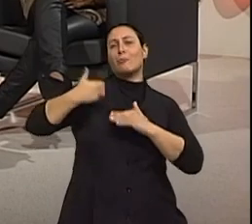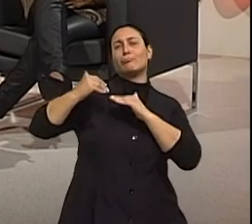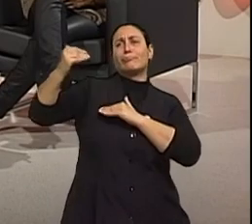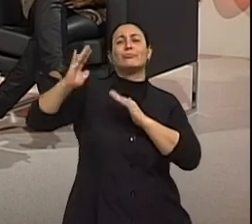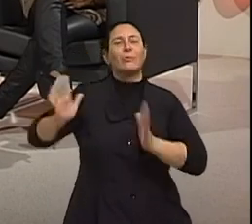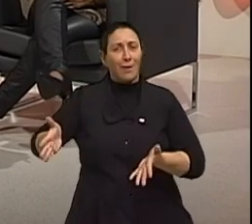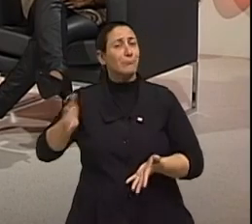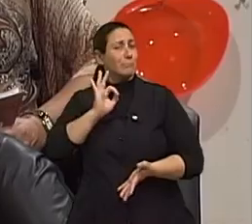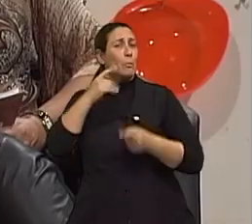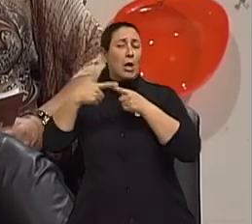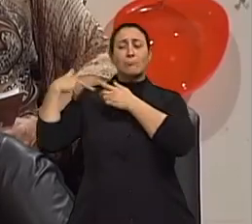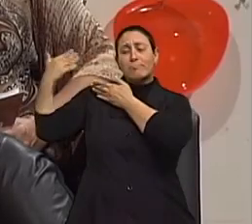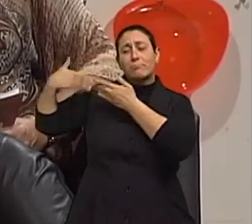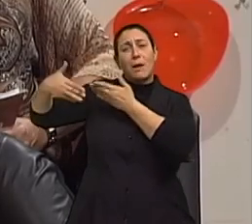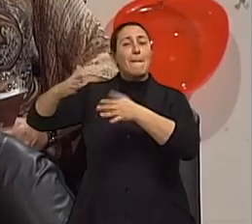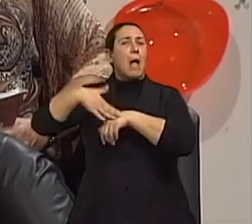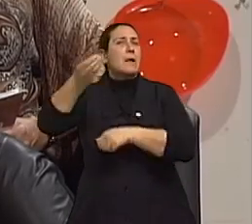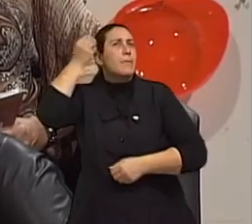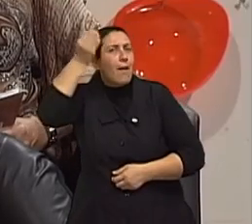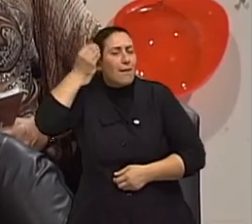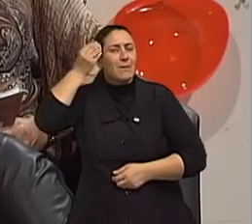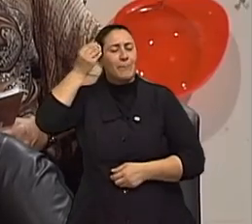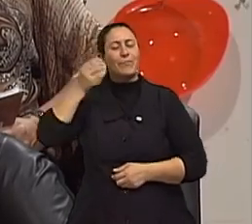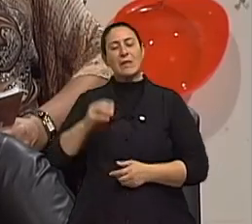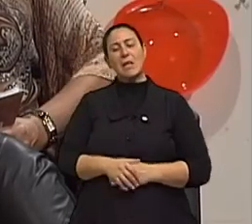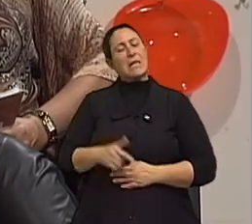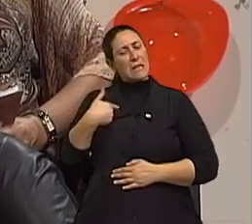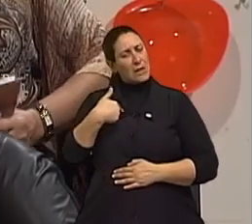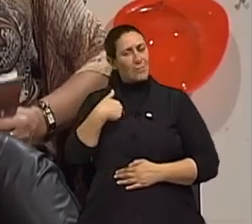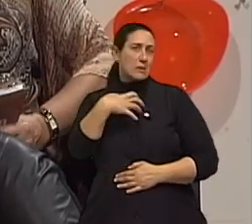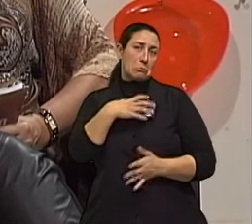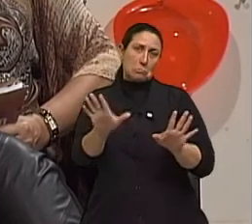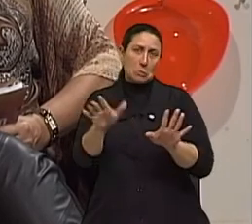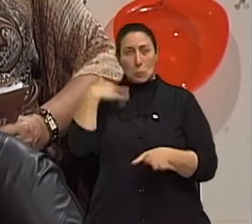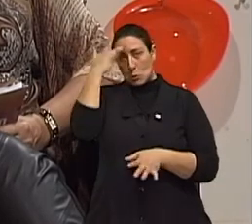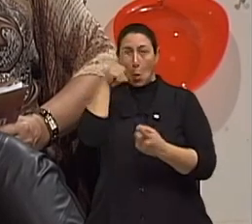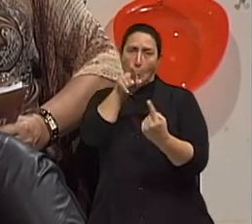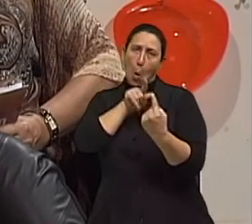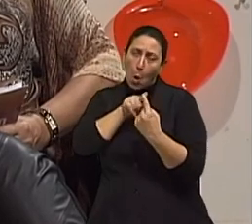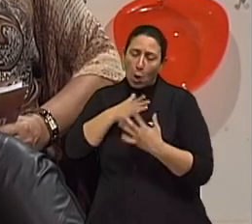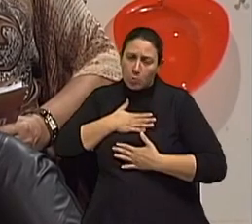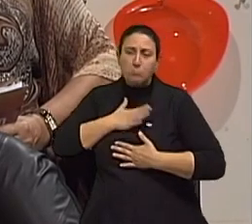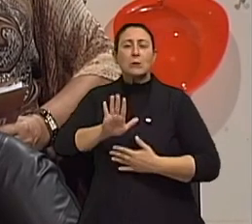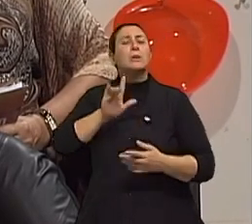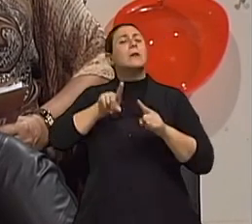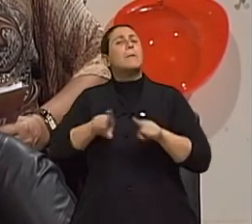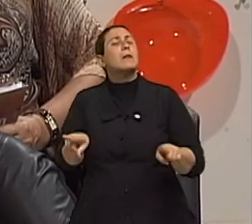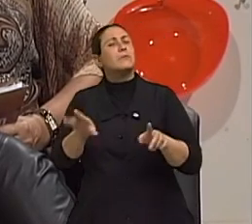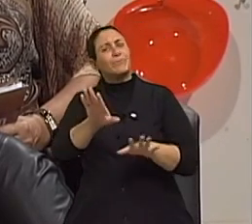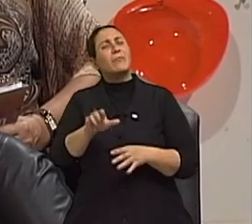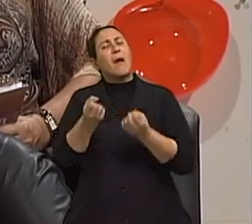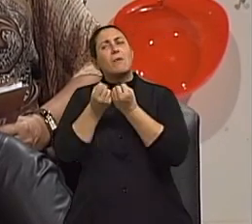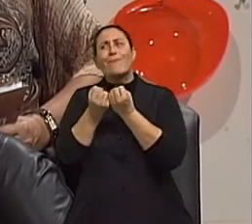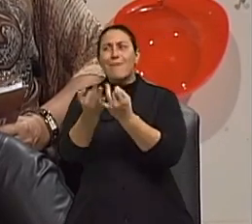com mais experiência. E o que eu sinto, eu não sei se a senhora concorda comigo, doutora, é que muitas vezes